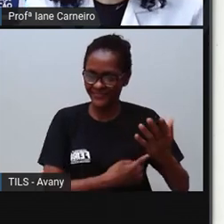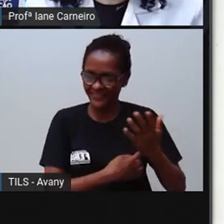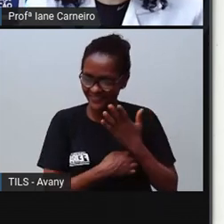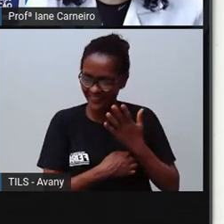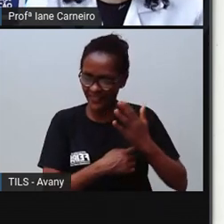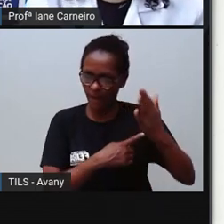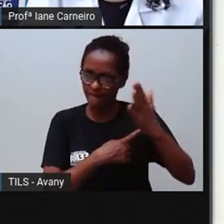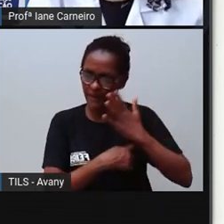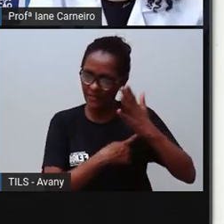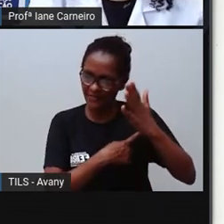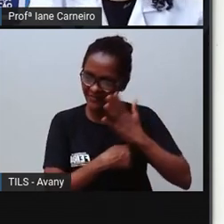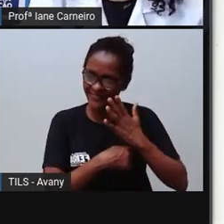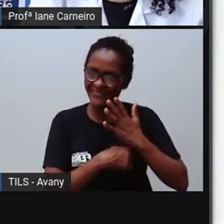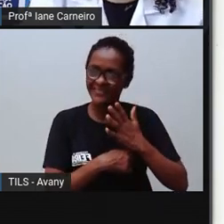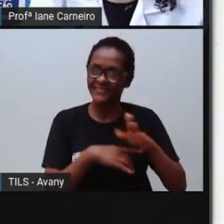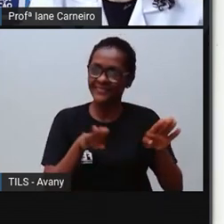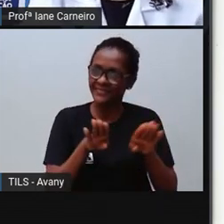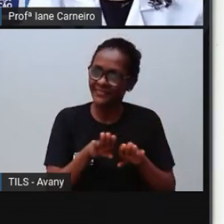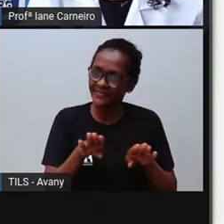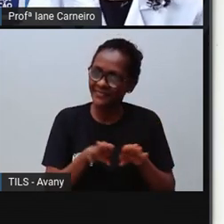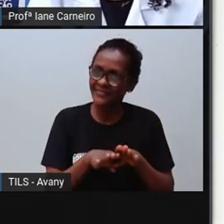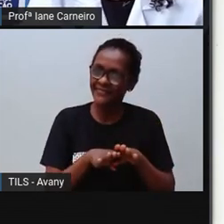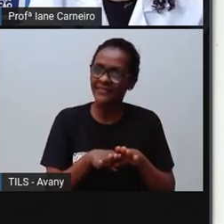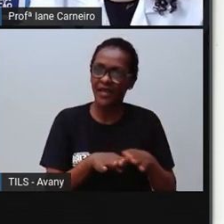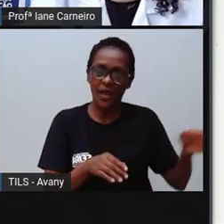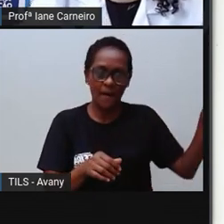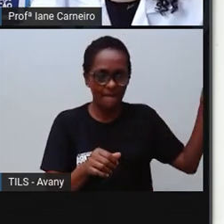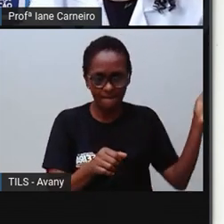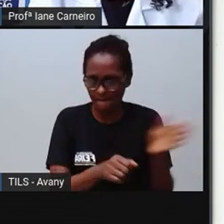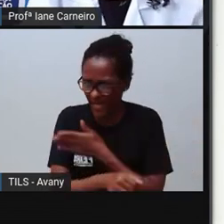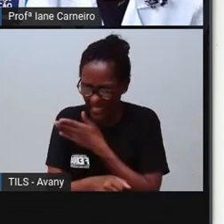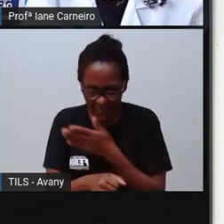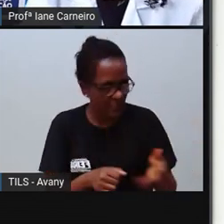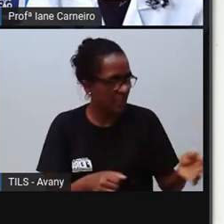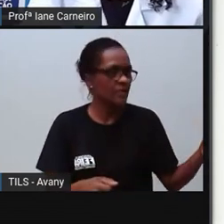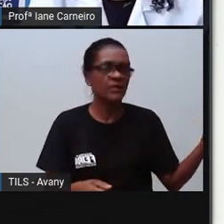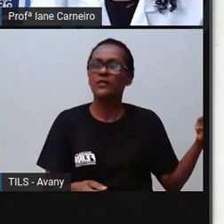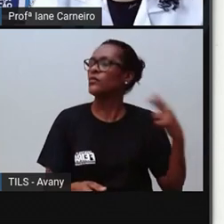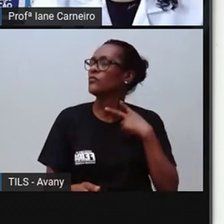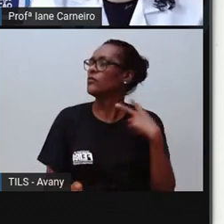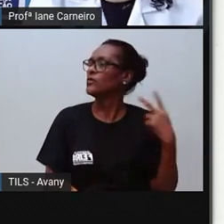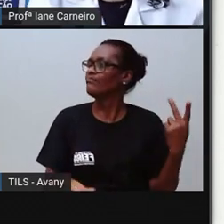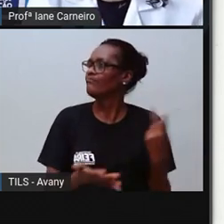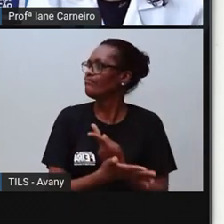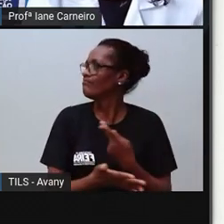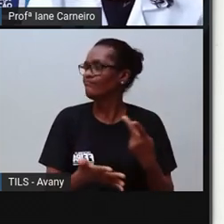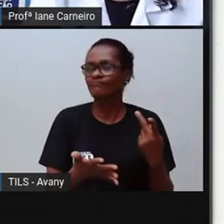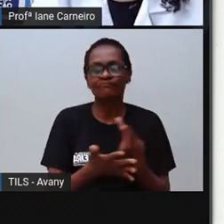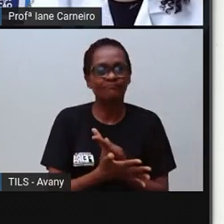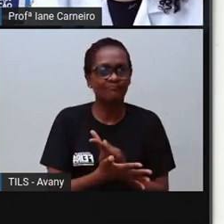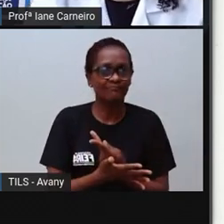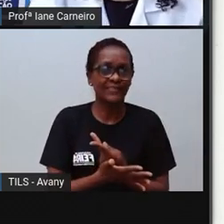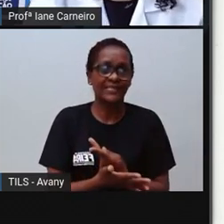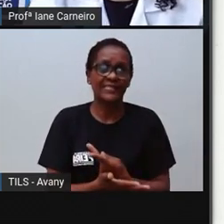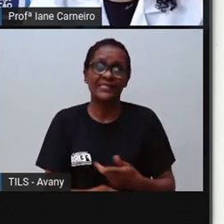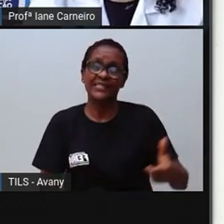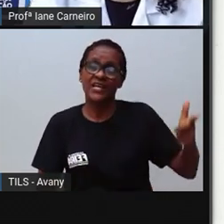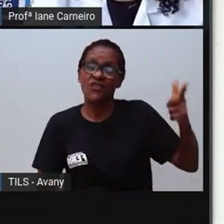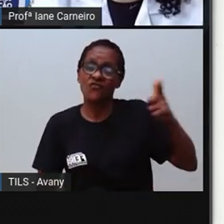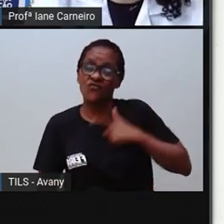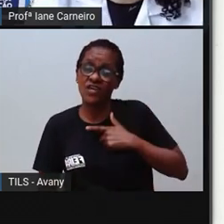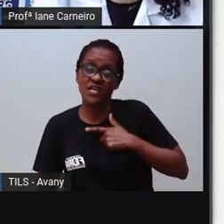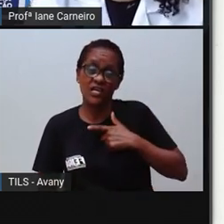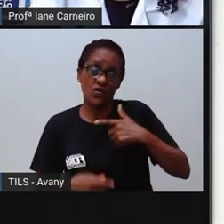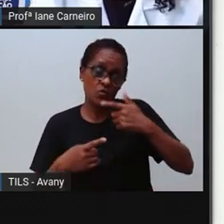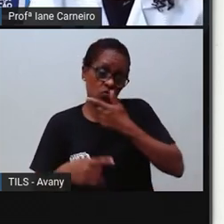seguro. As mãos não são para bater. Bater é feio. Bater magoa. Não é seguro bater